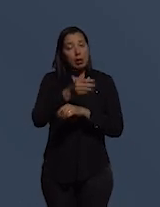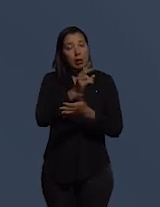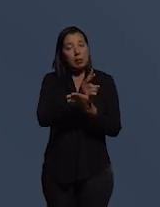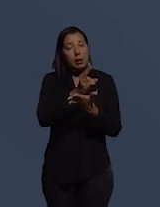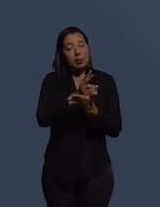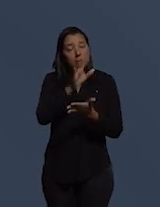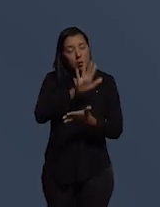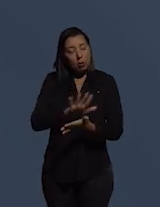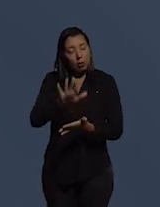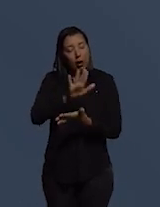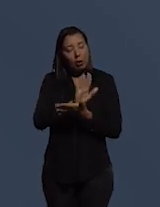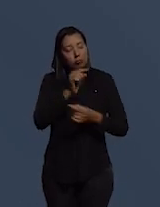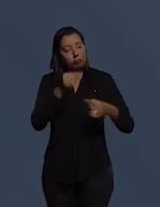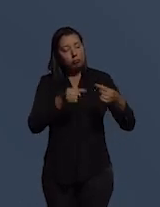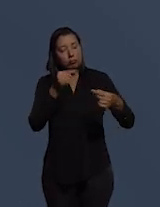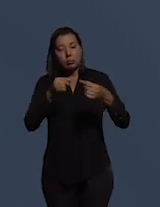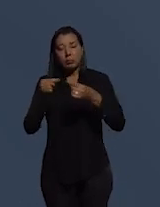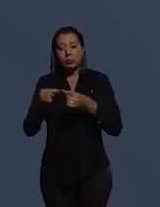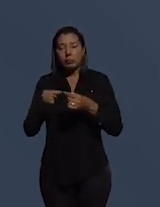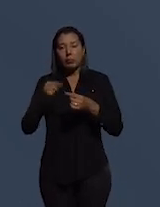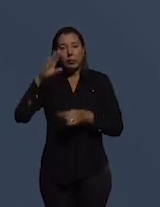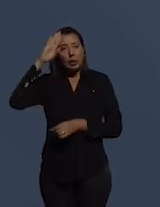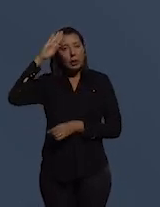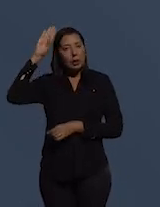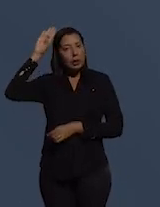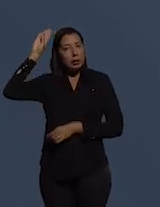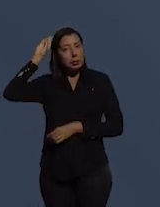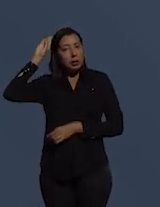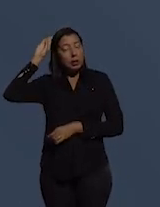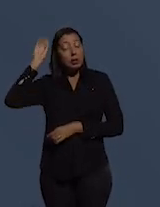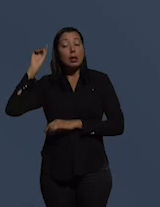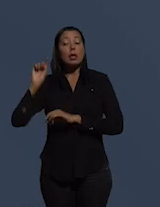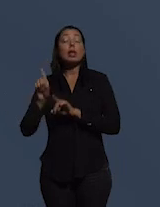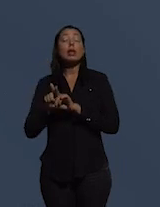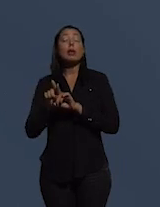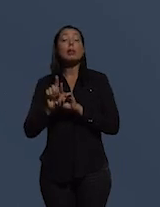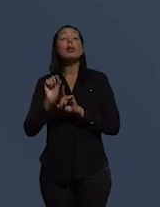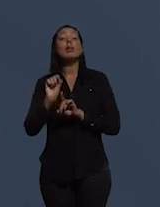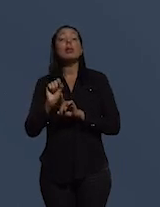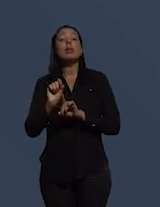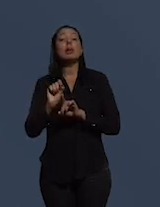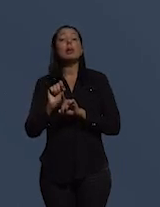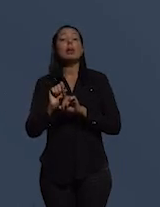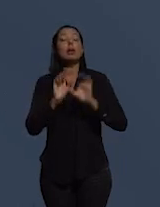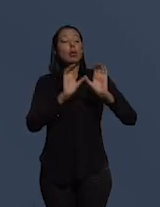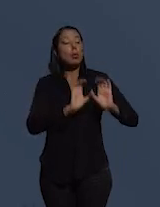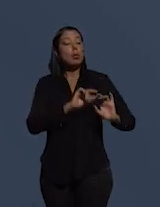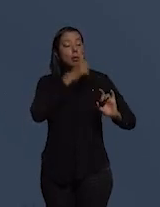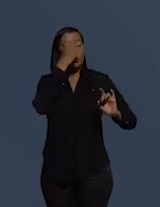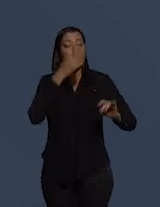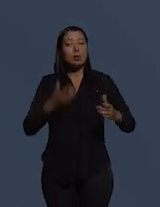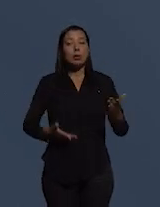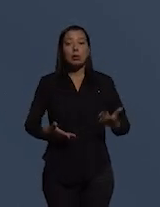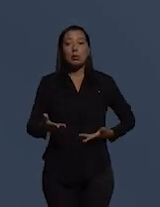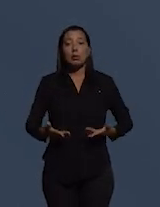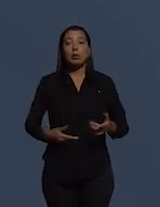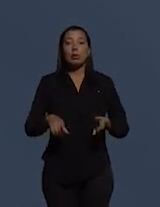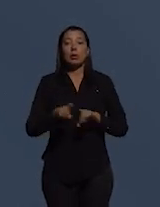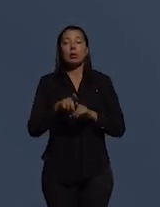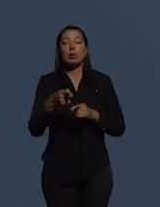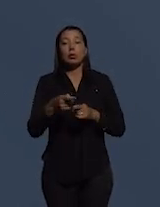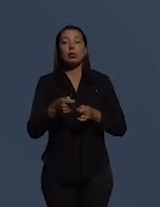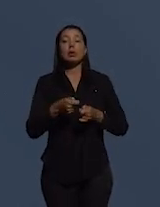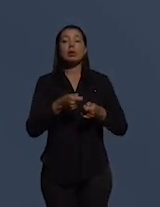arena de debates, a academia de um lado e um corpo de servidores que, em função de suas